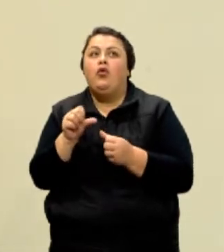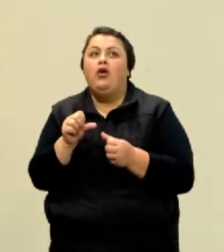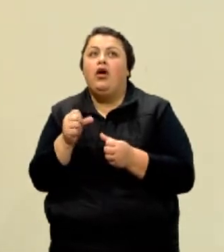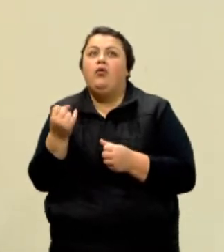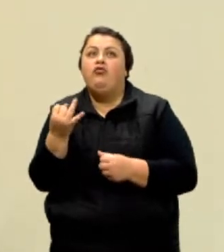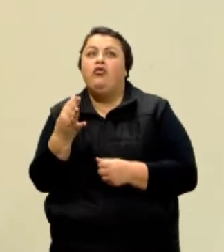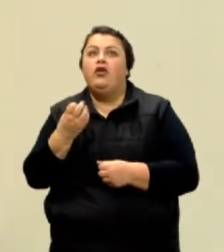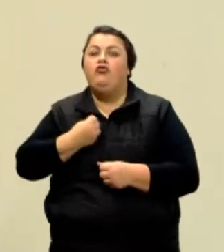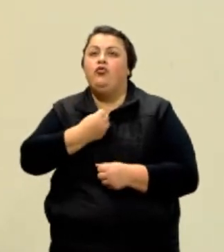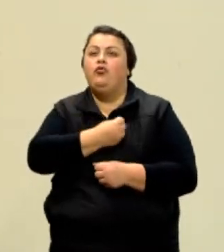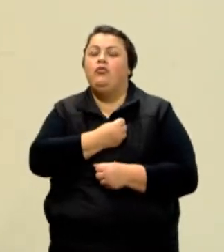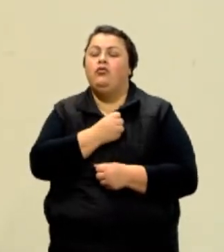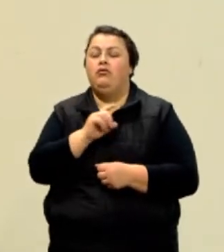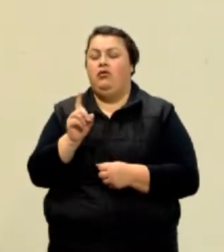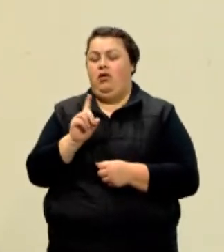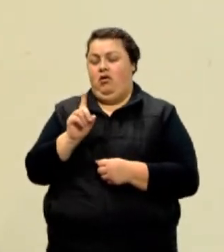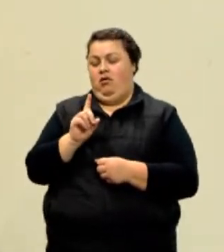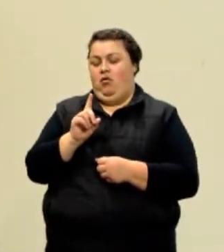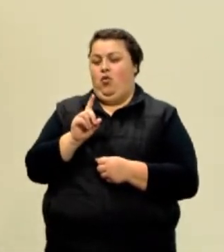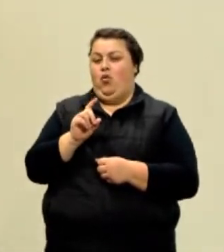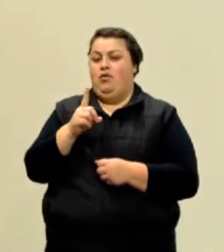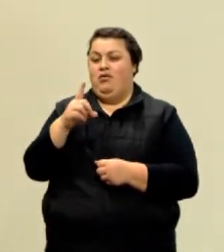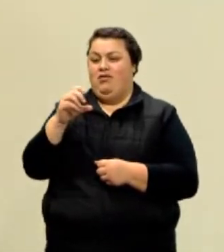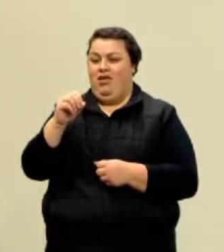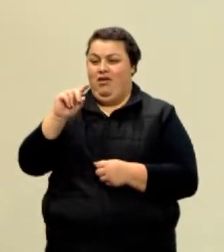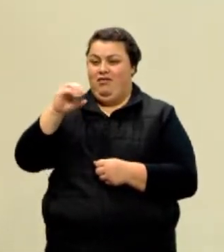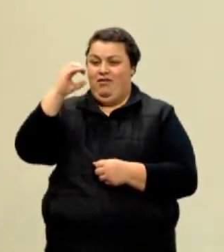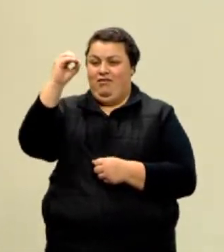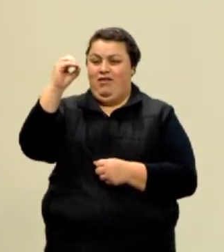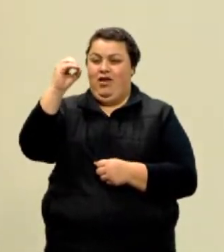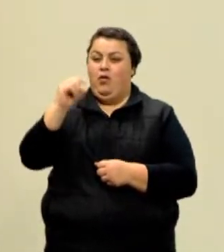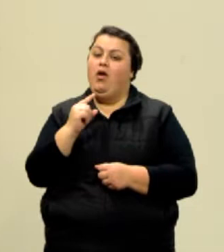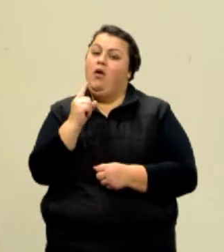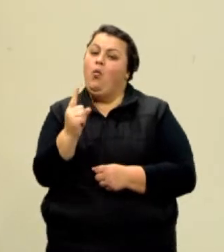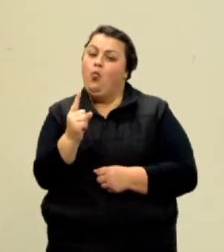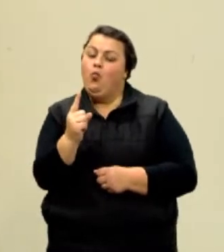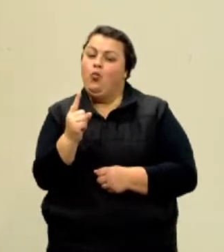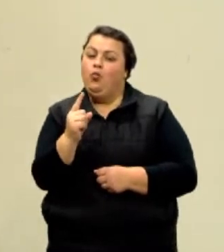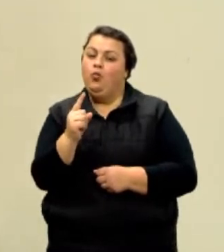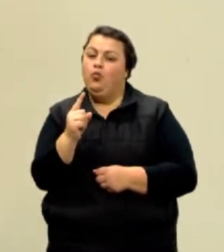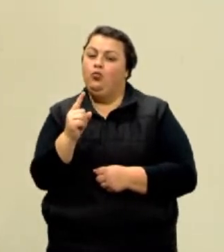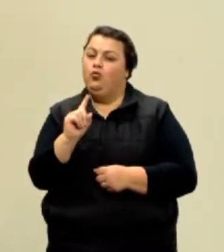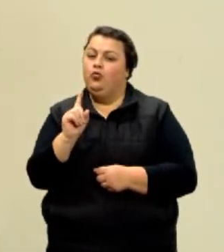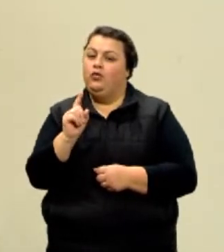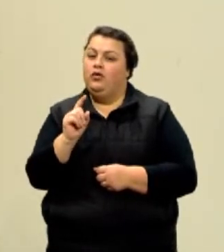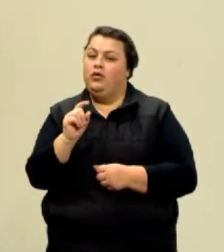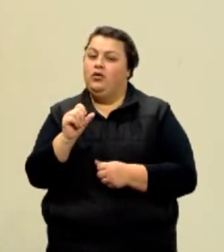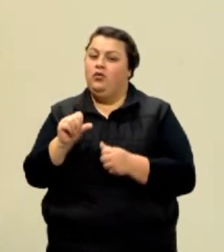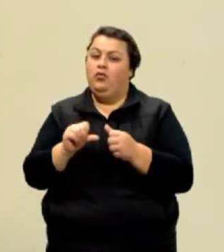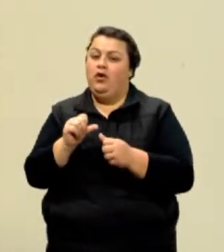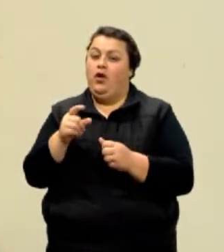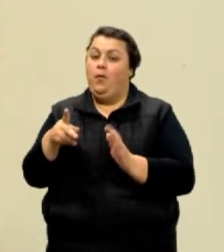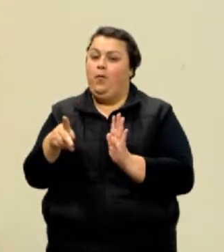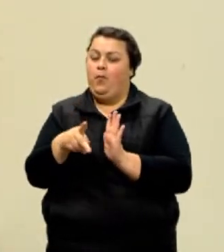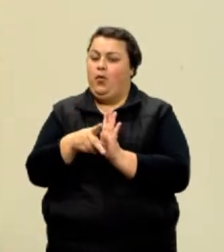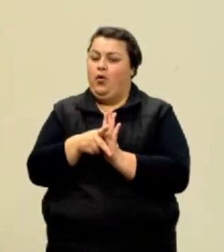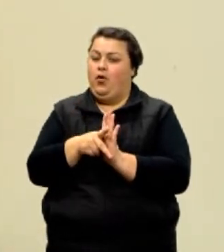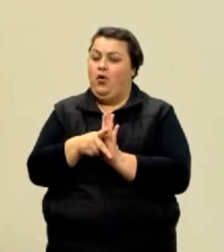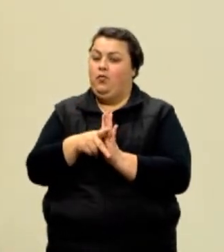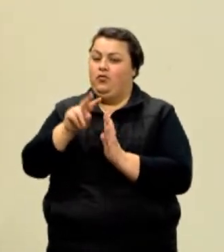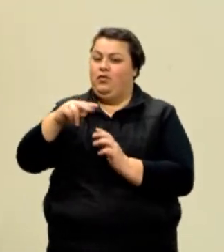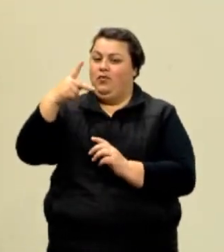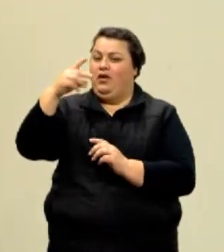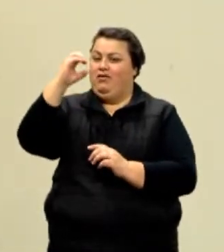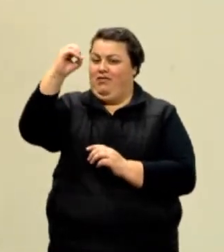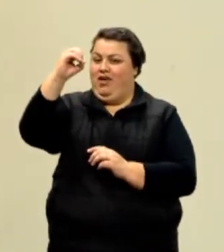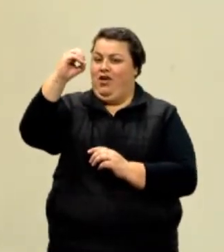10 na zero é 1, gente. Tu tá multiplicando por 1, tu não modifica a quantidade do número. É uma propriedade lá das potências. Qualquer base elevada na